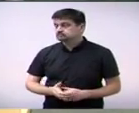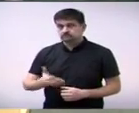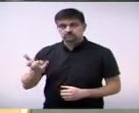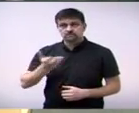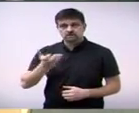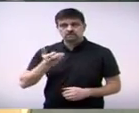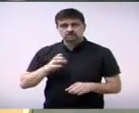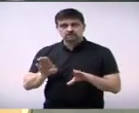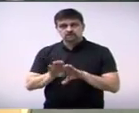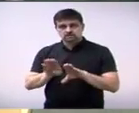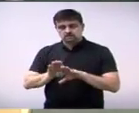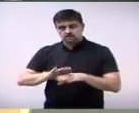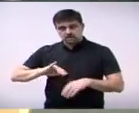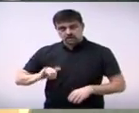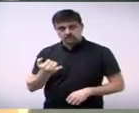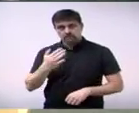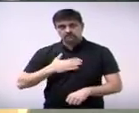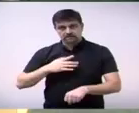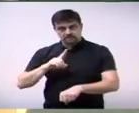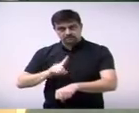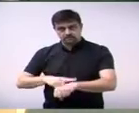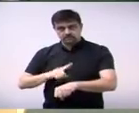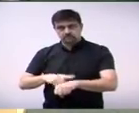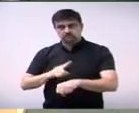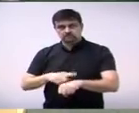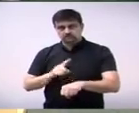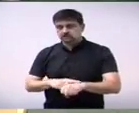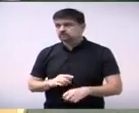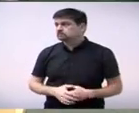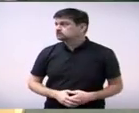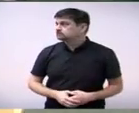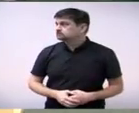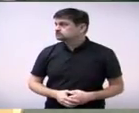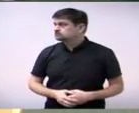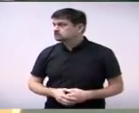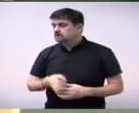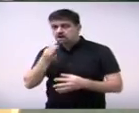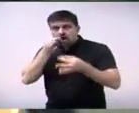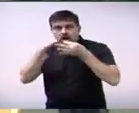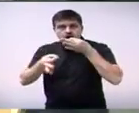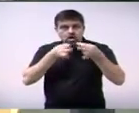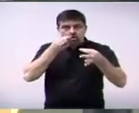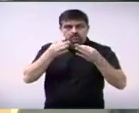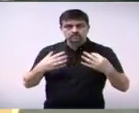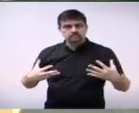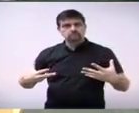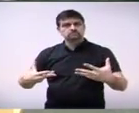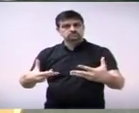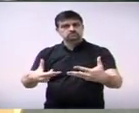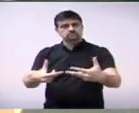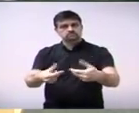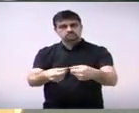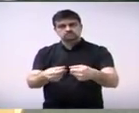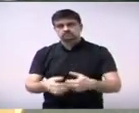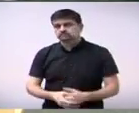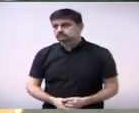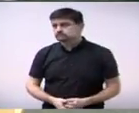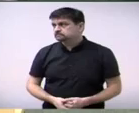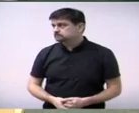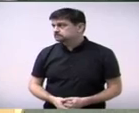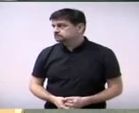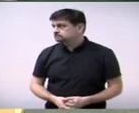usando o meu tempo ainda espírito democrático a participação de todos aqui e acho